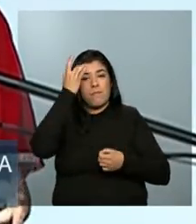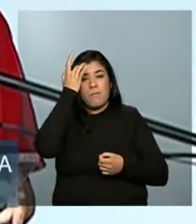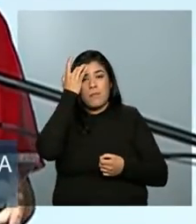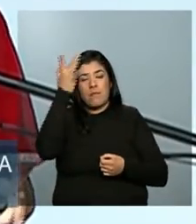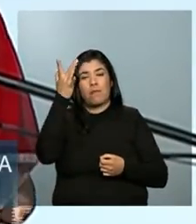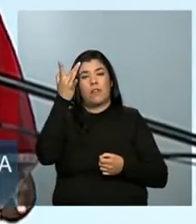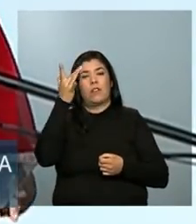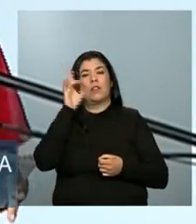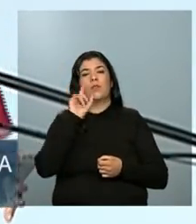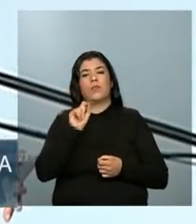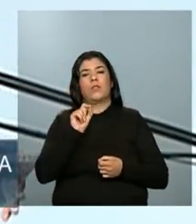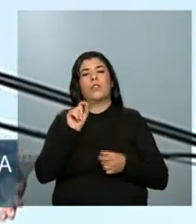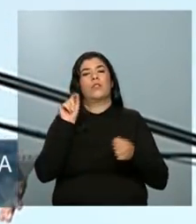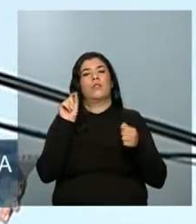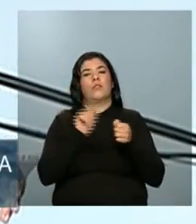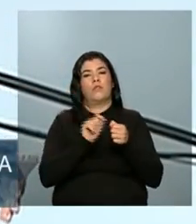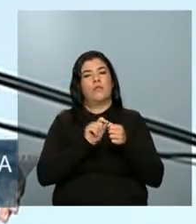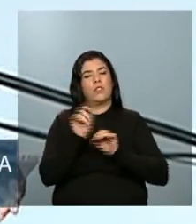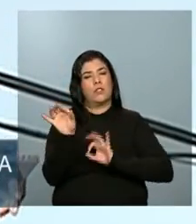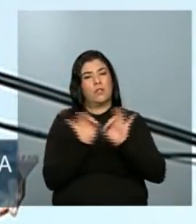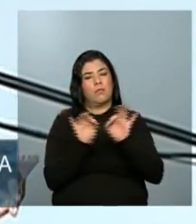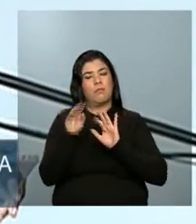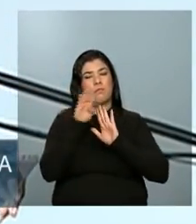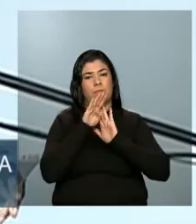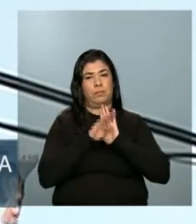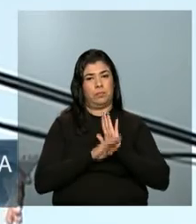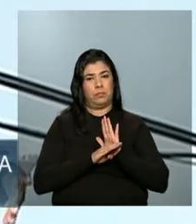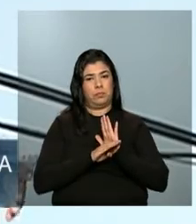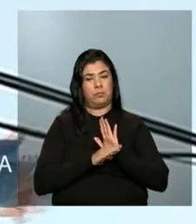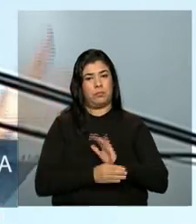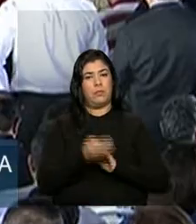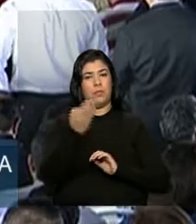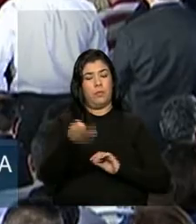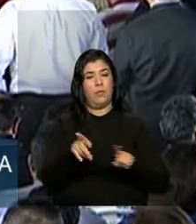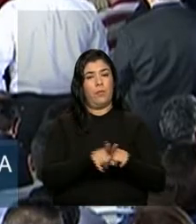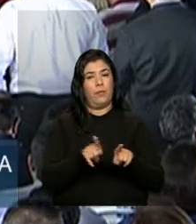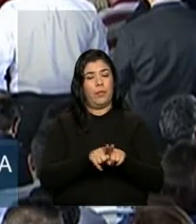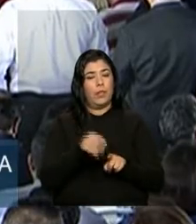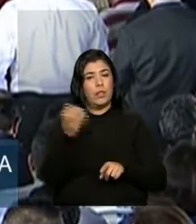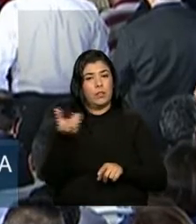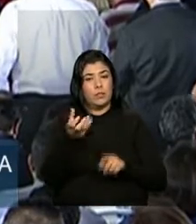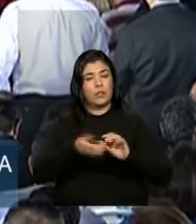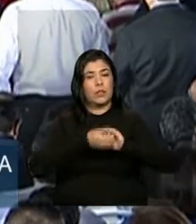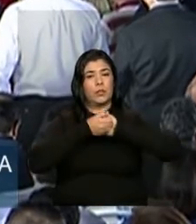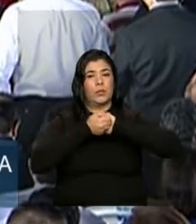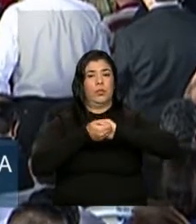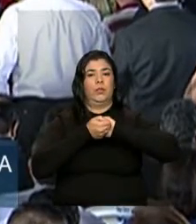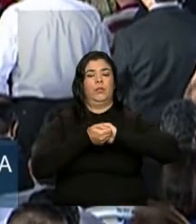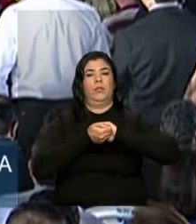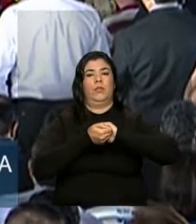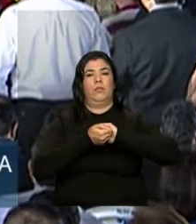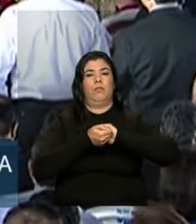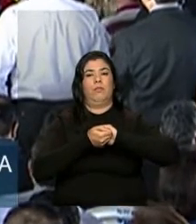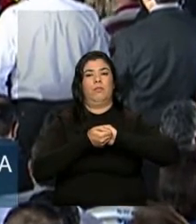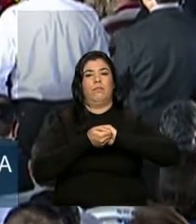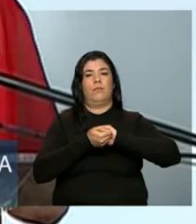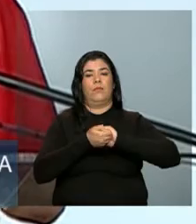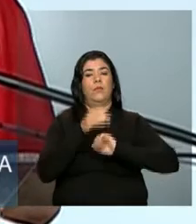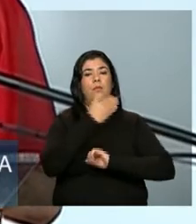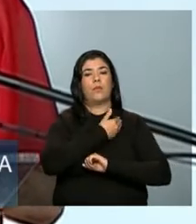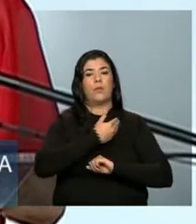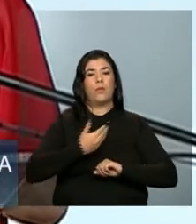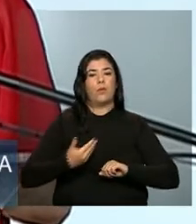fácil de realizar os programas. E aqui eu quero saudar o